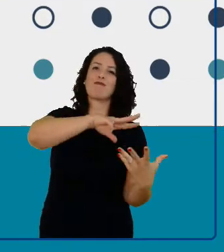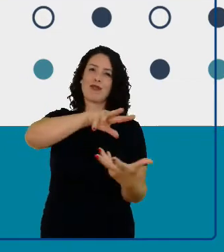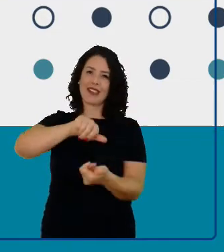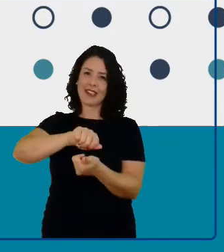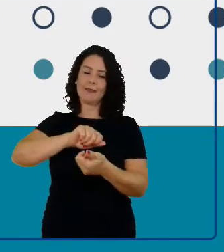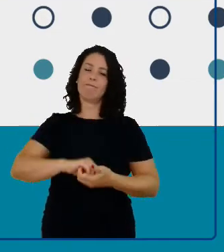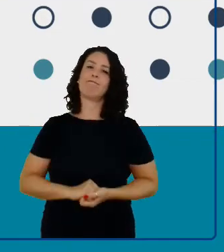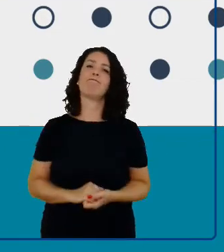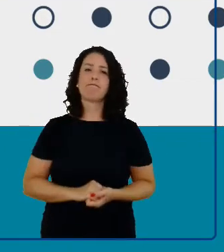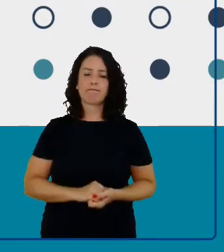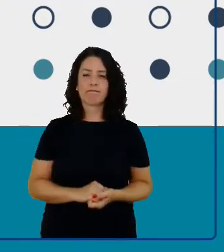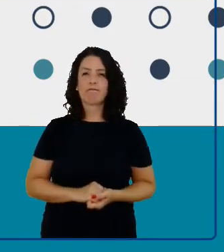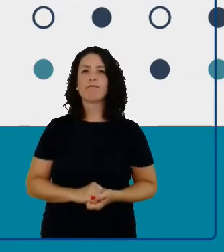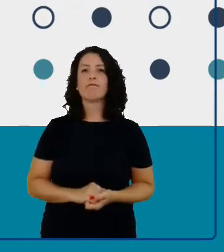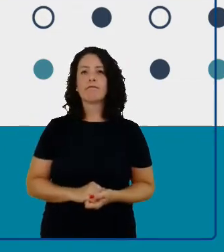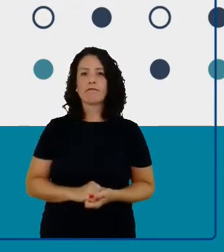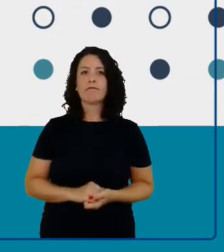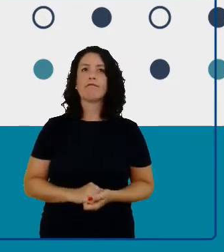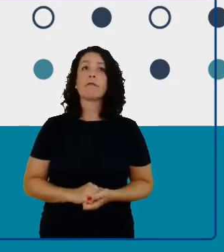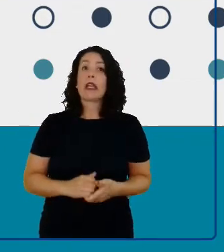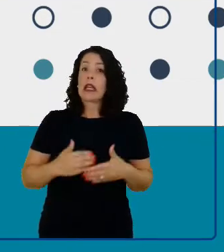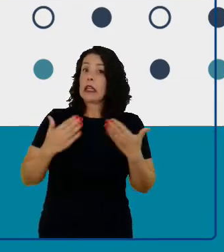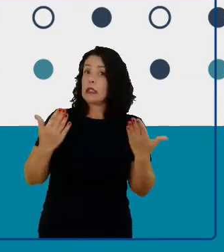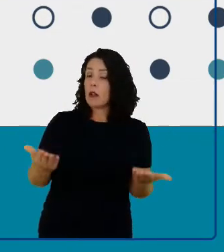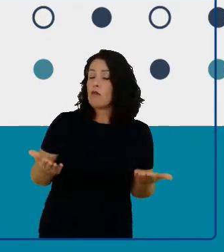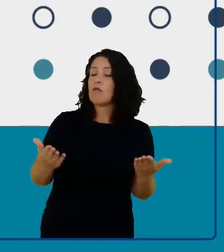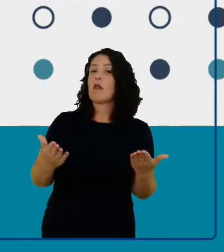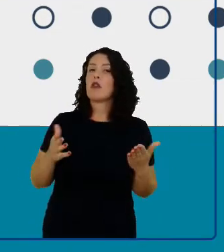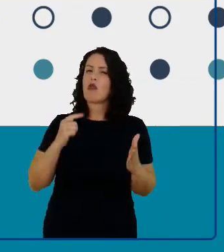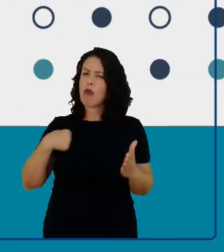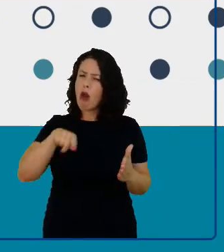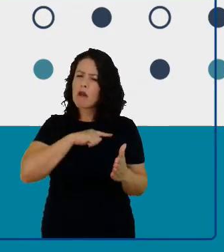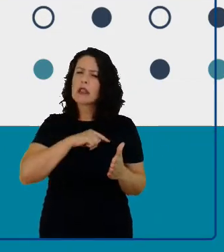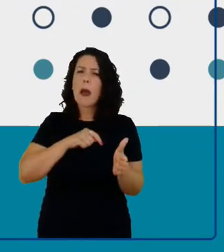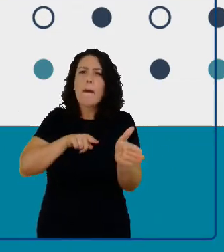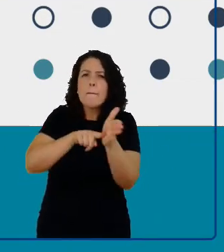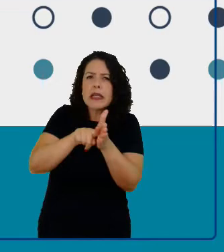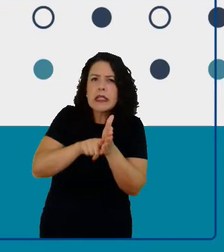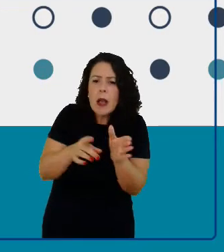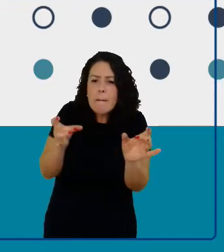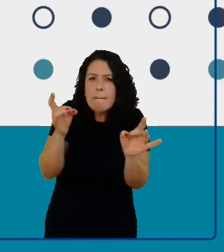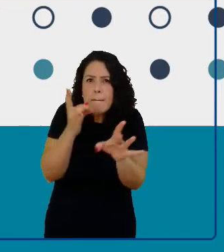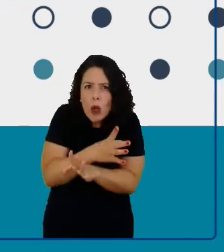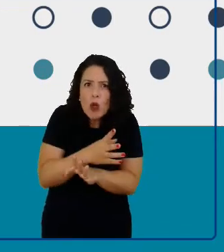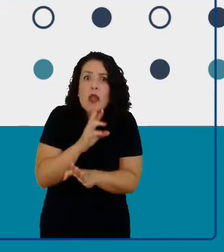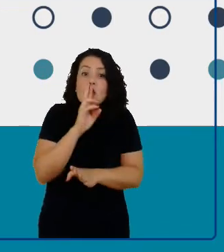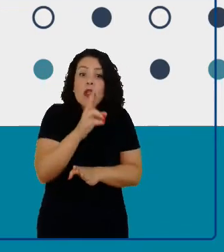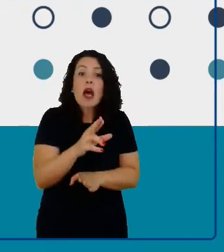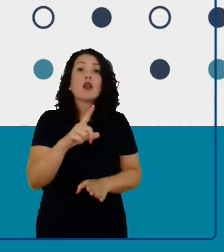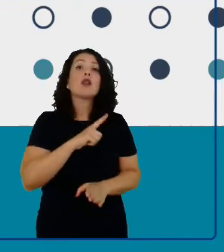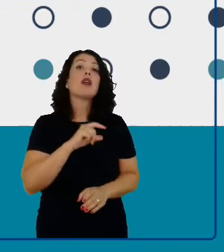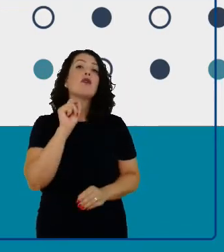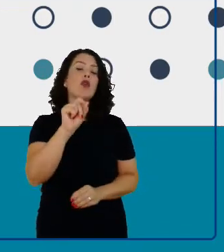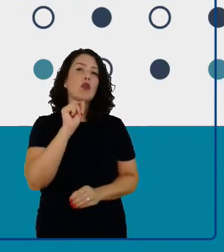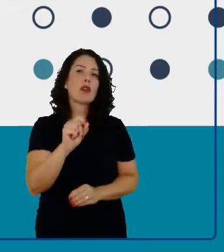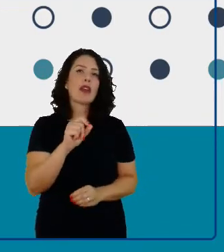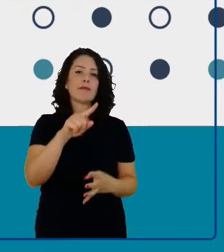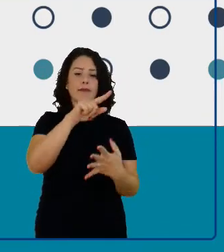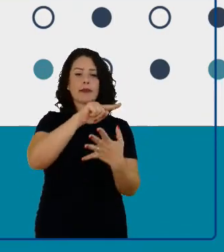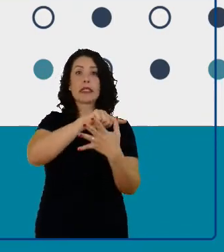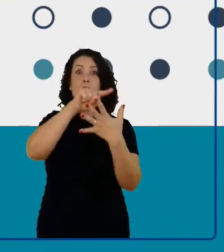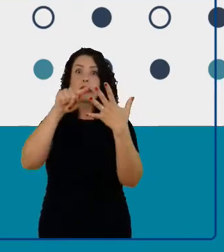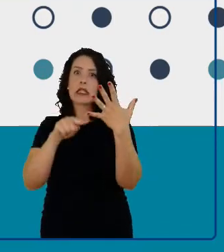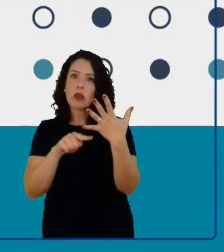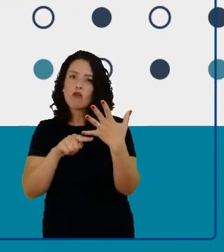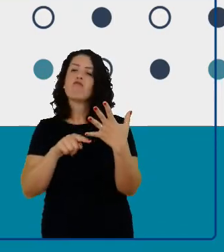Perante ao resultado da pesquisa, foram selecionadas cinco iniciativas. E elas